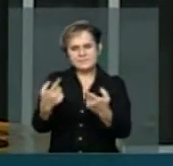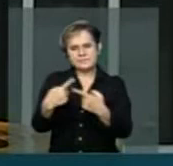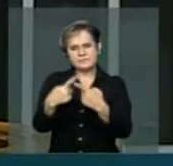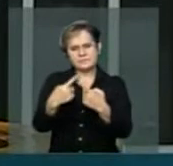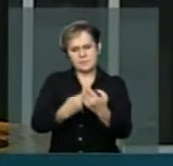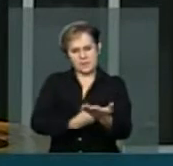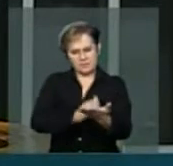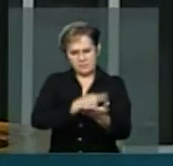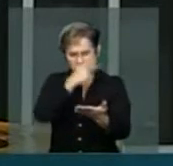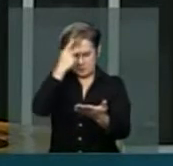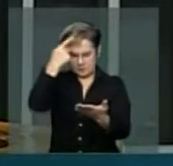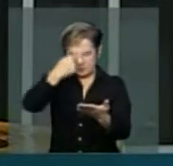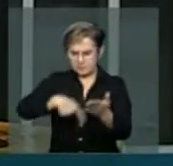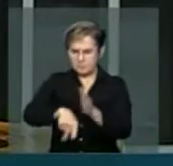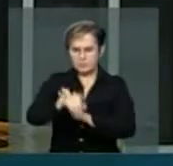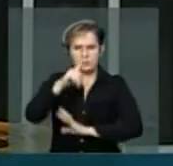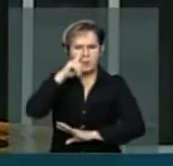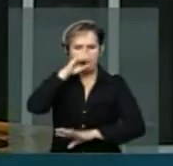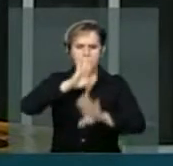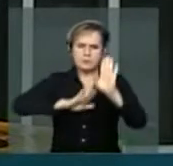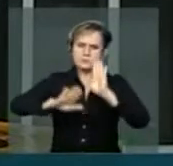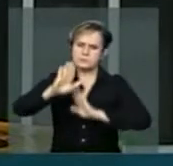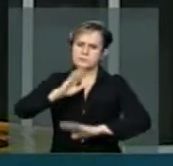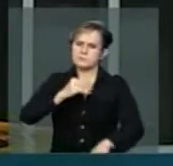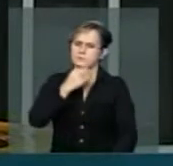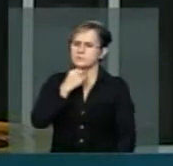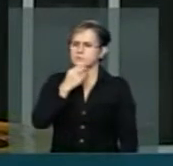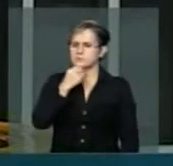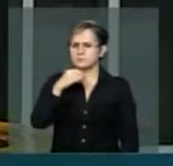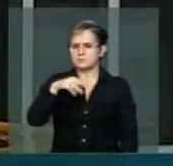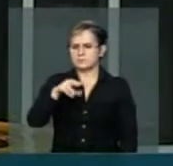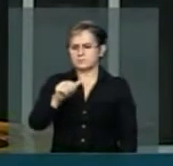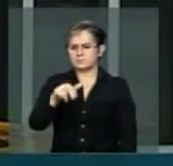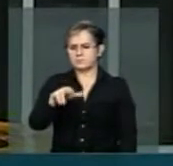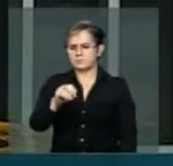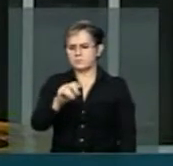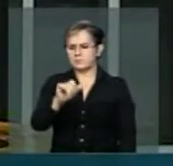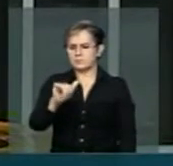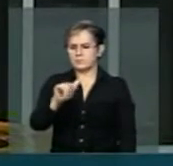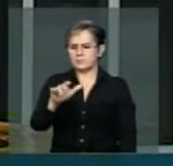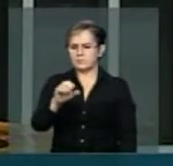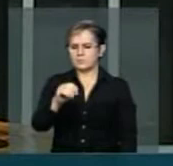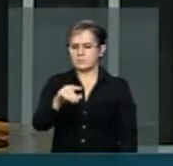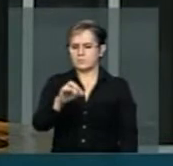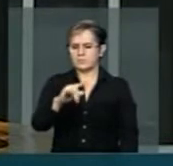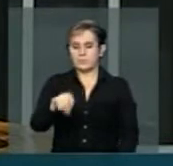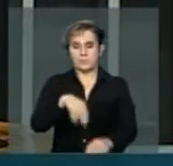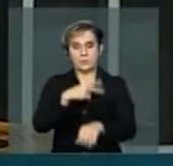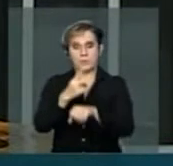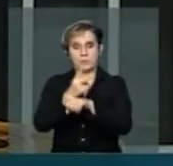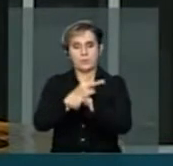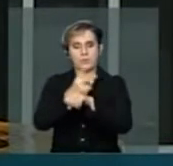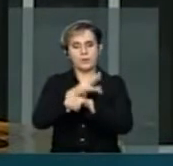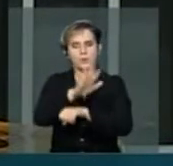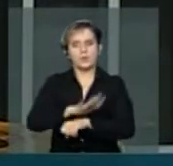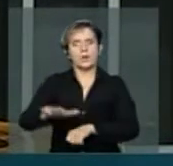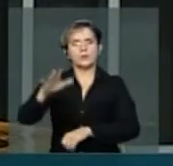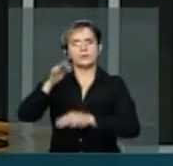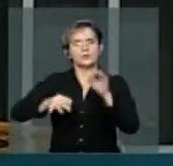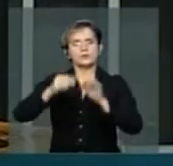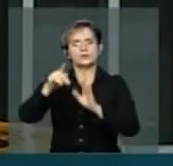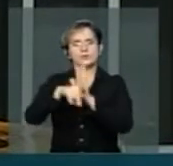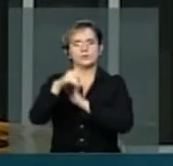a vida humana, declara Manuel Onofre Neto, procurador-geral de Justiça no Rio Grande do Norte.